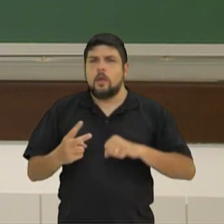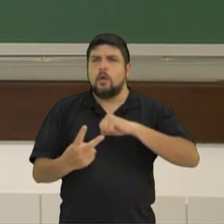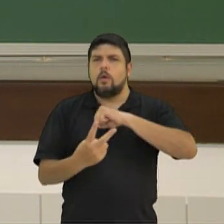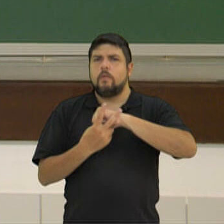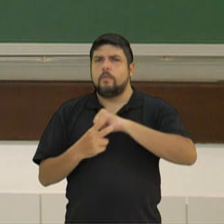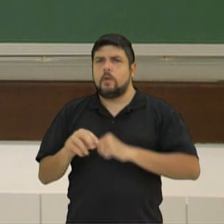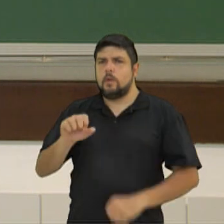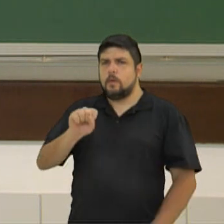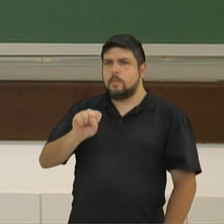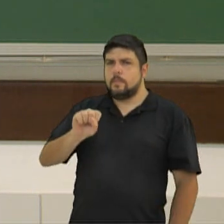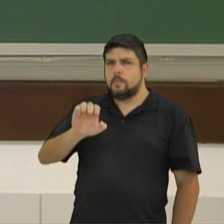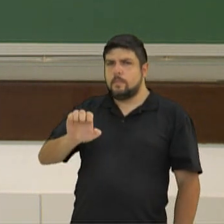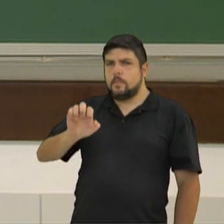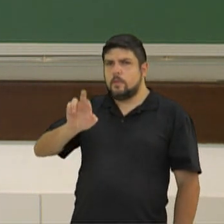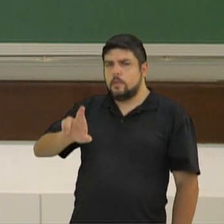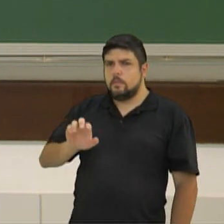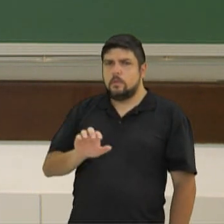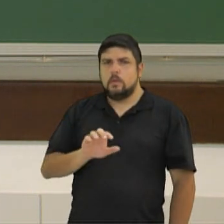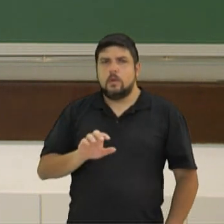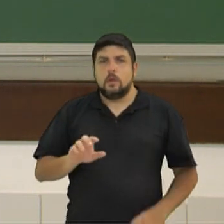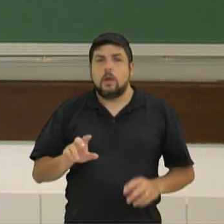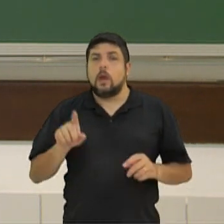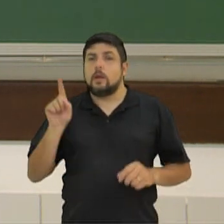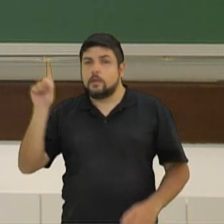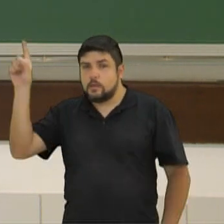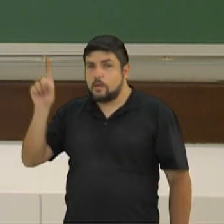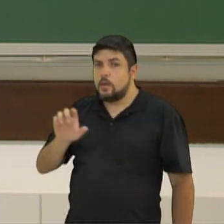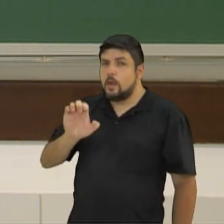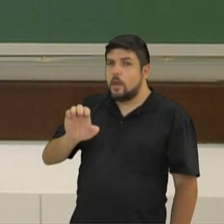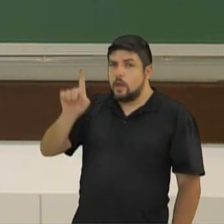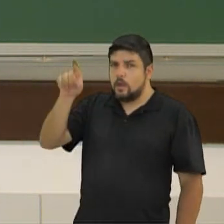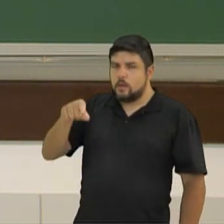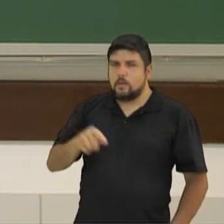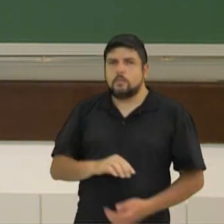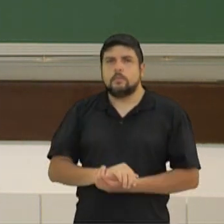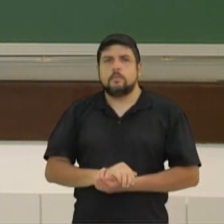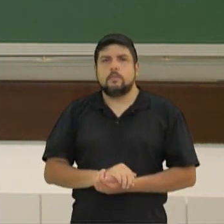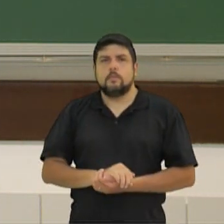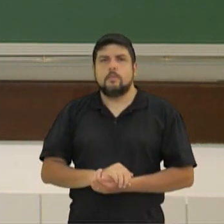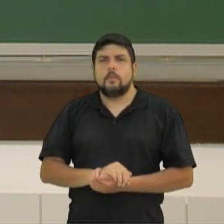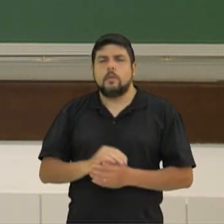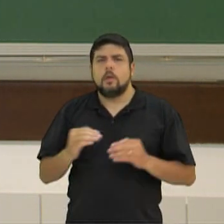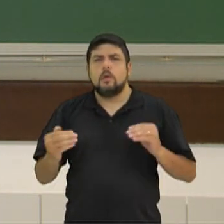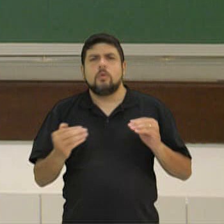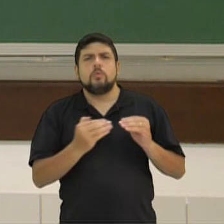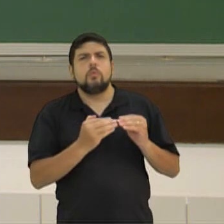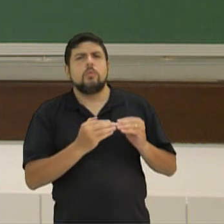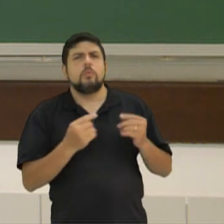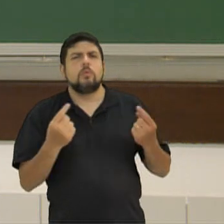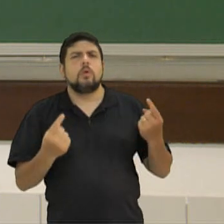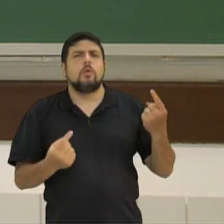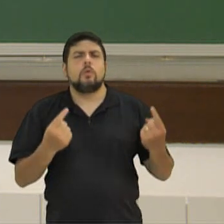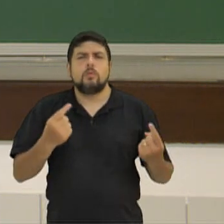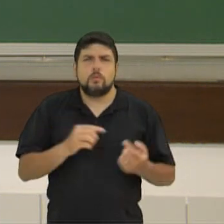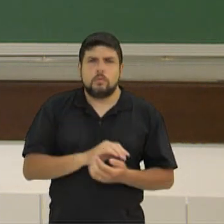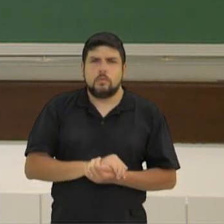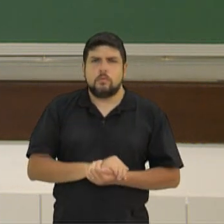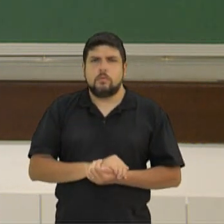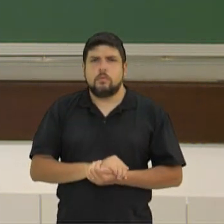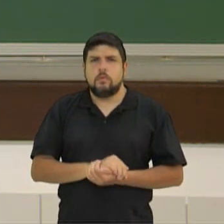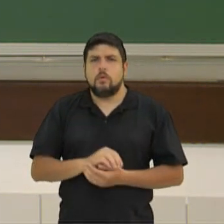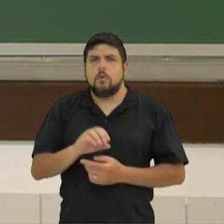conjugado na terceira pessoa, o é, ele está concordando com quais as opções ali? Com a palavra opções,